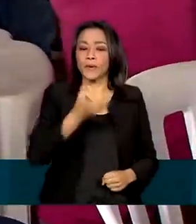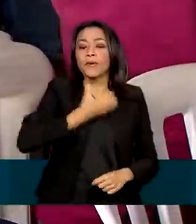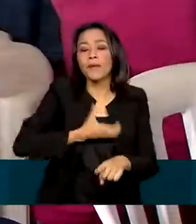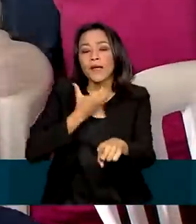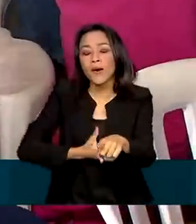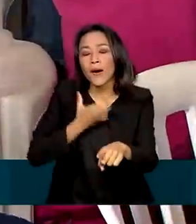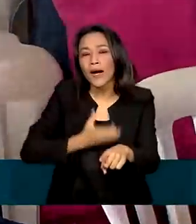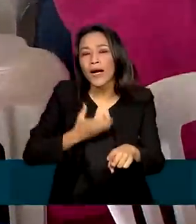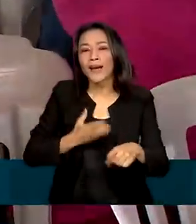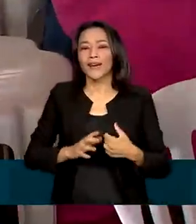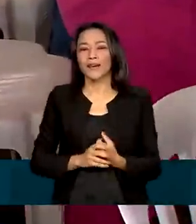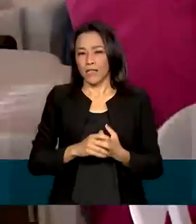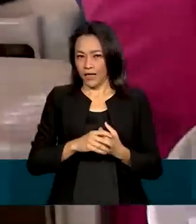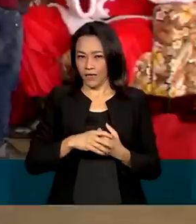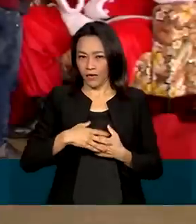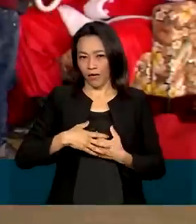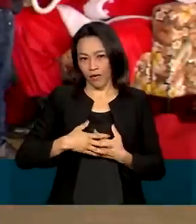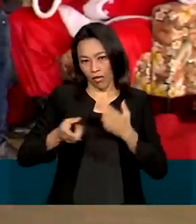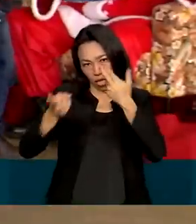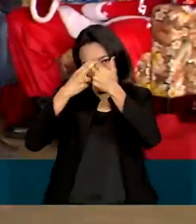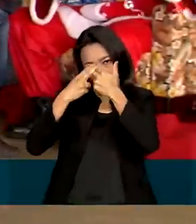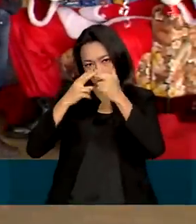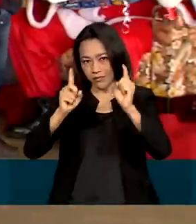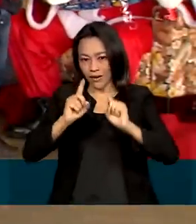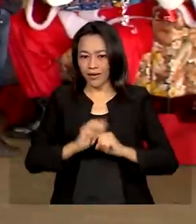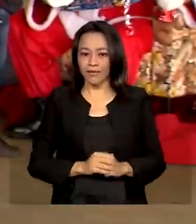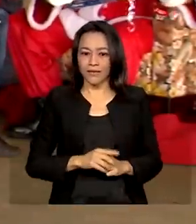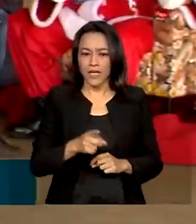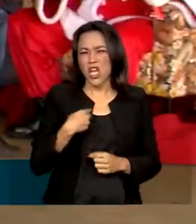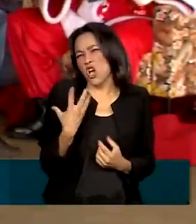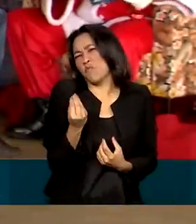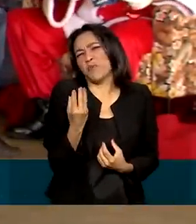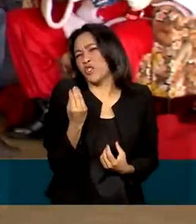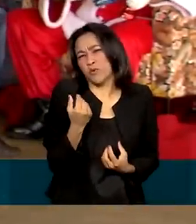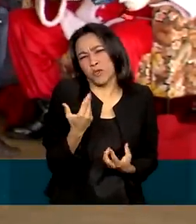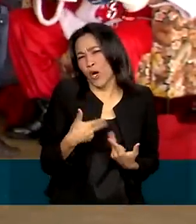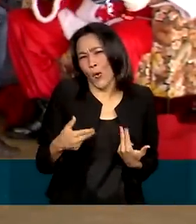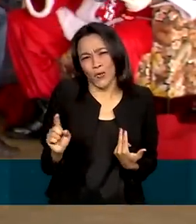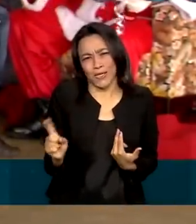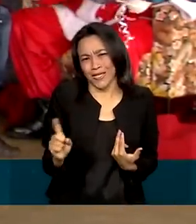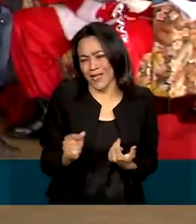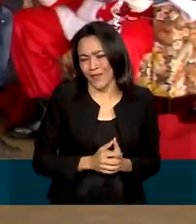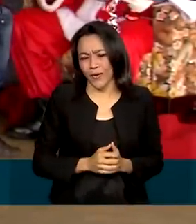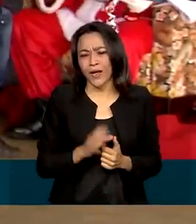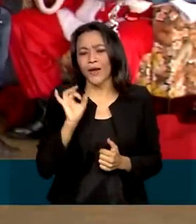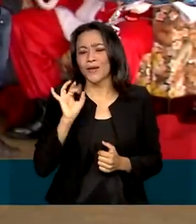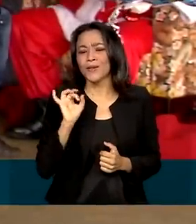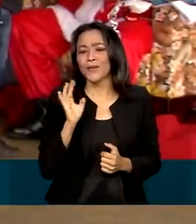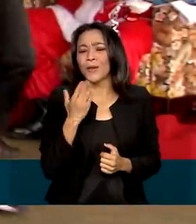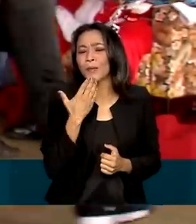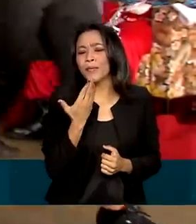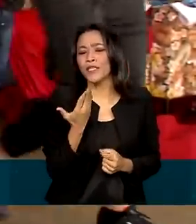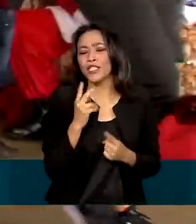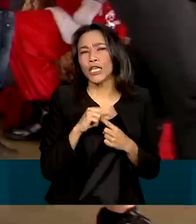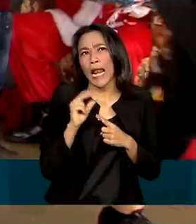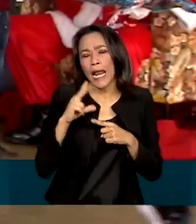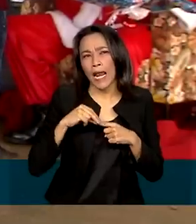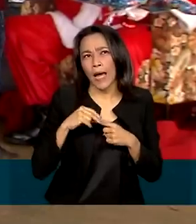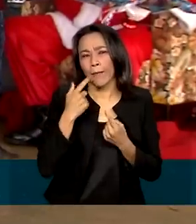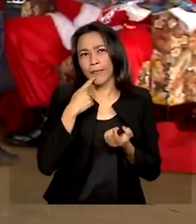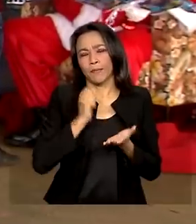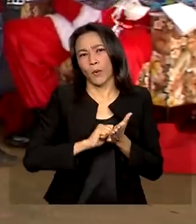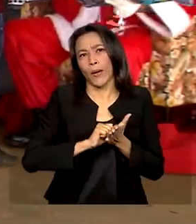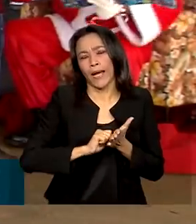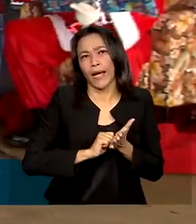e não decepcionou ninguém. Eu não pedi tanta coisa assim, não. Eu só pedi uns laços, borracha